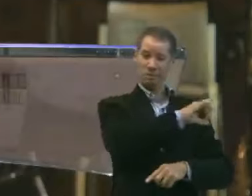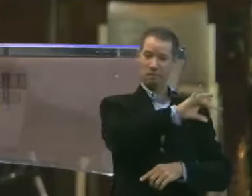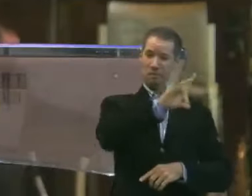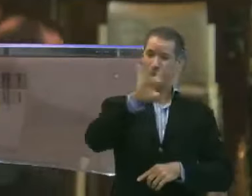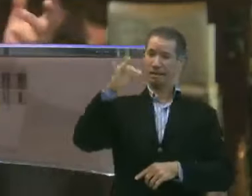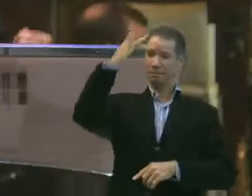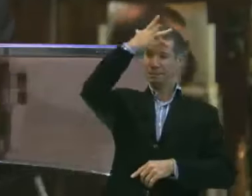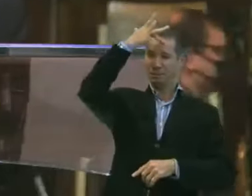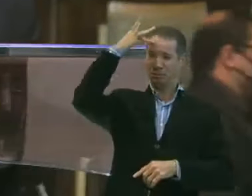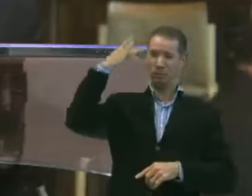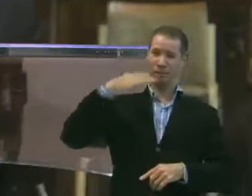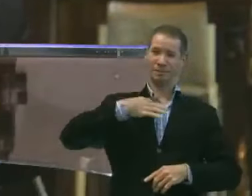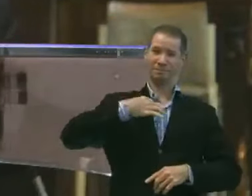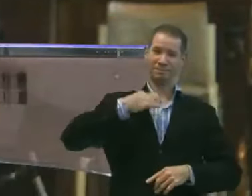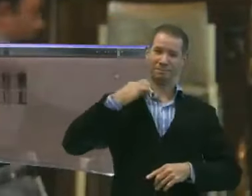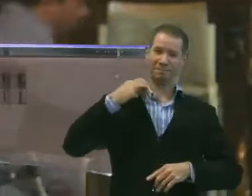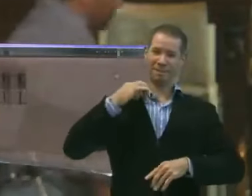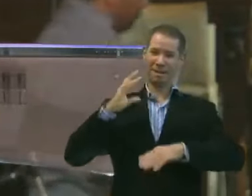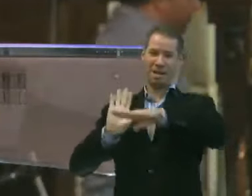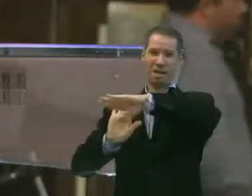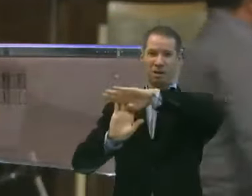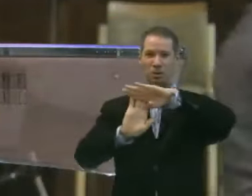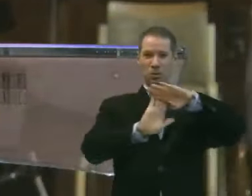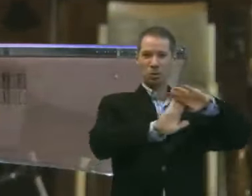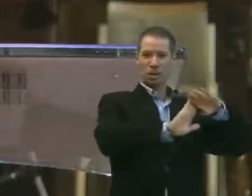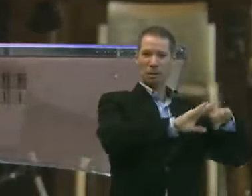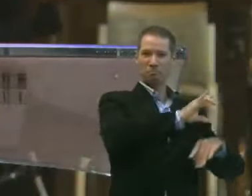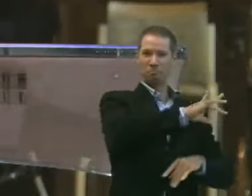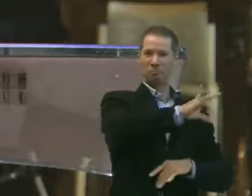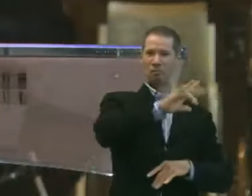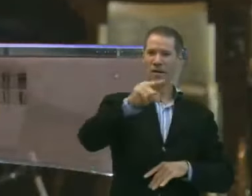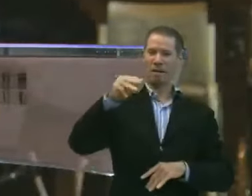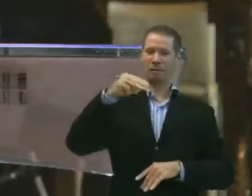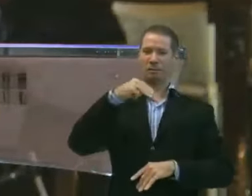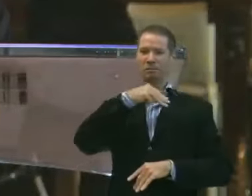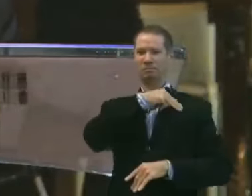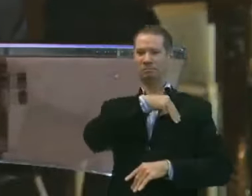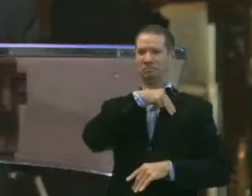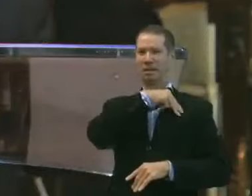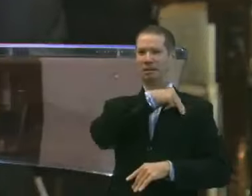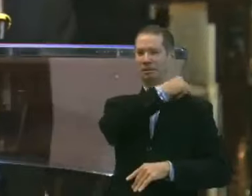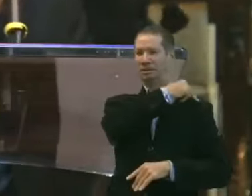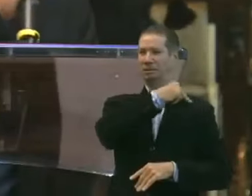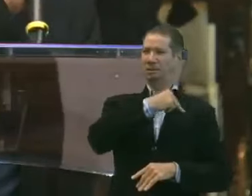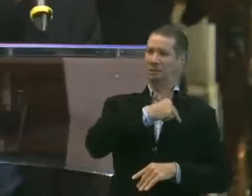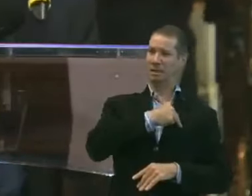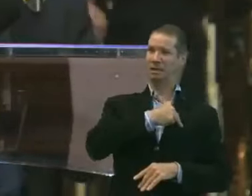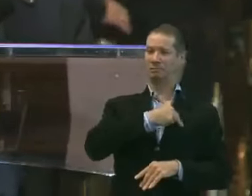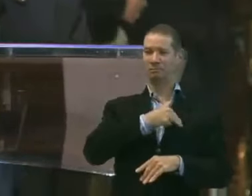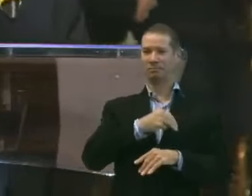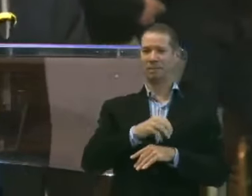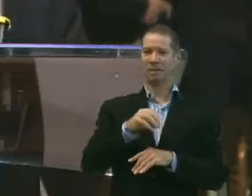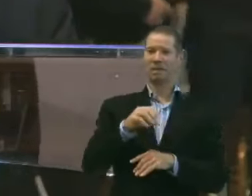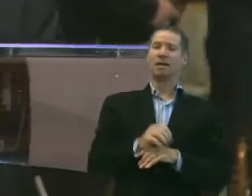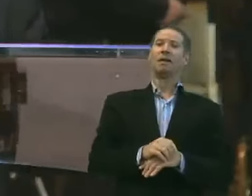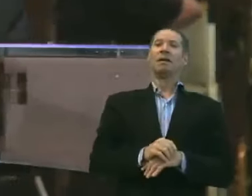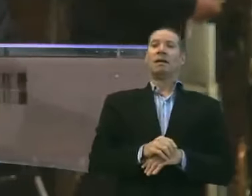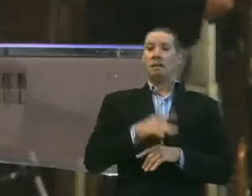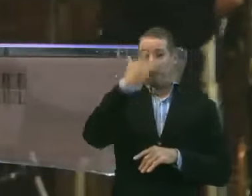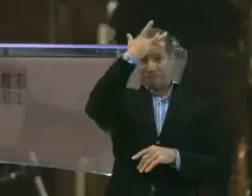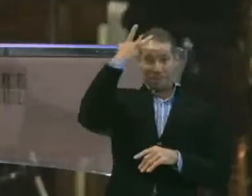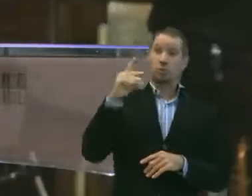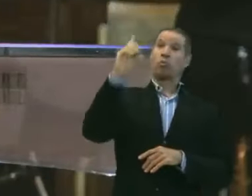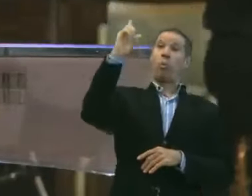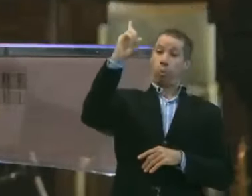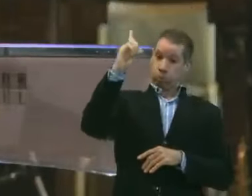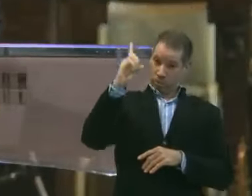a se voluntariarem para ajudar em vários ministérios. E ele mencionou o Ministério Eficiente, que é o Ministério para Pessoas